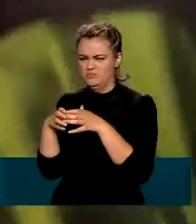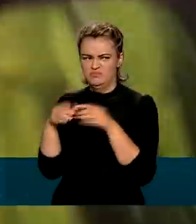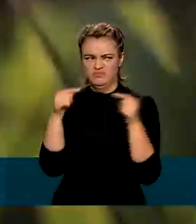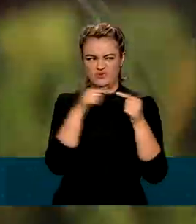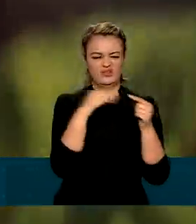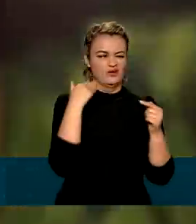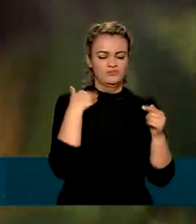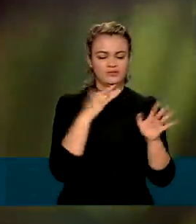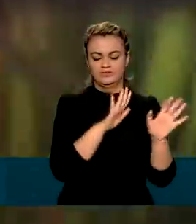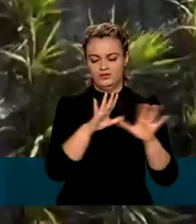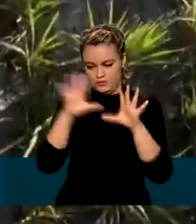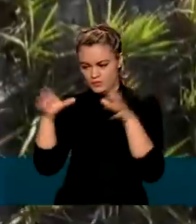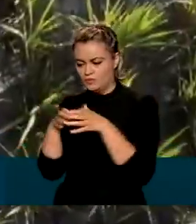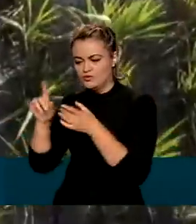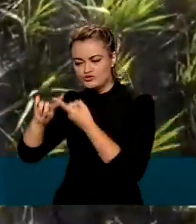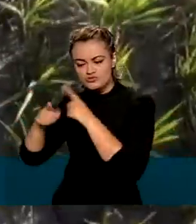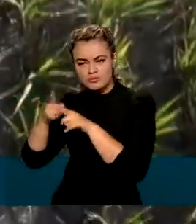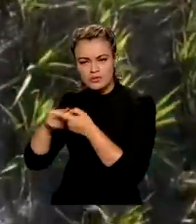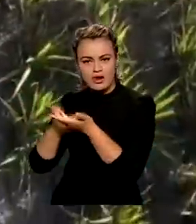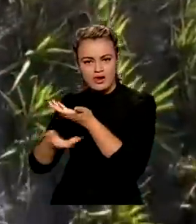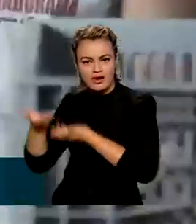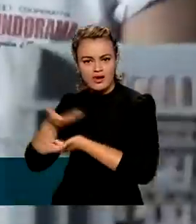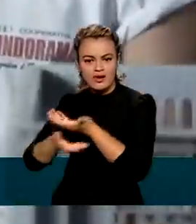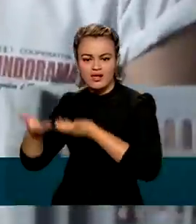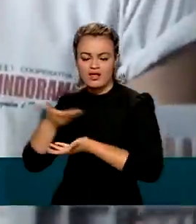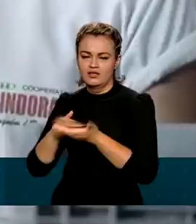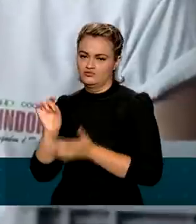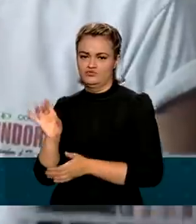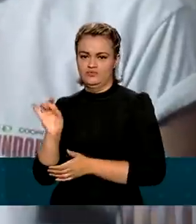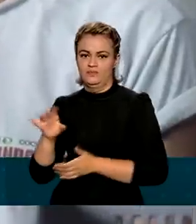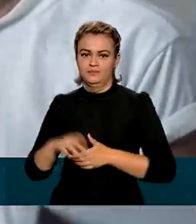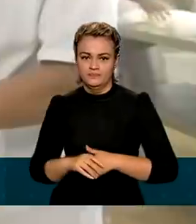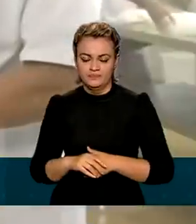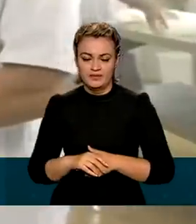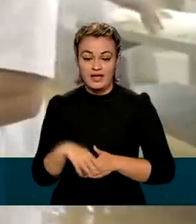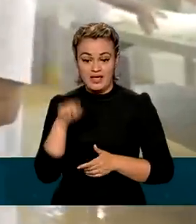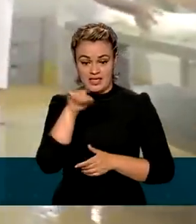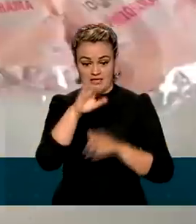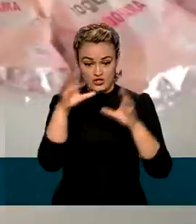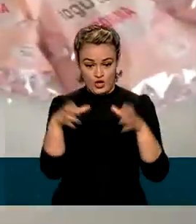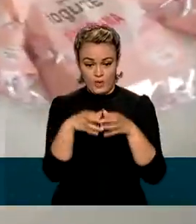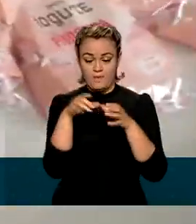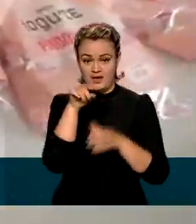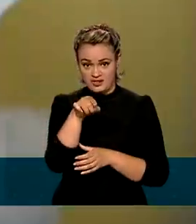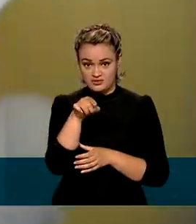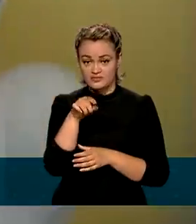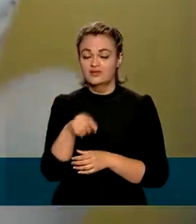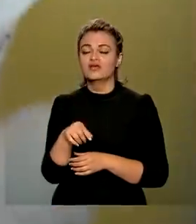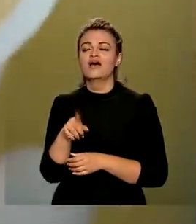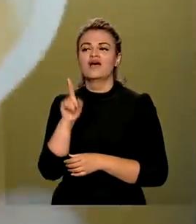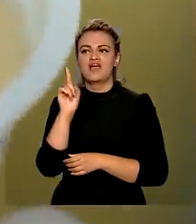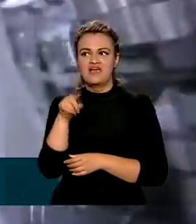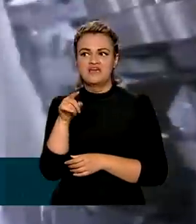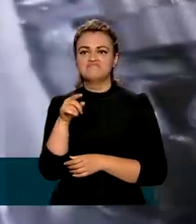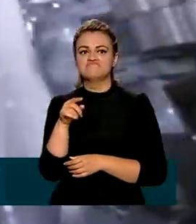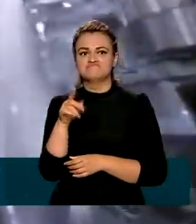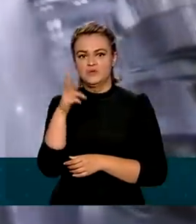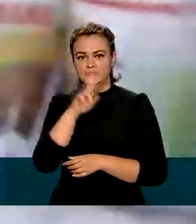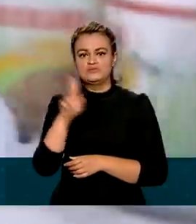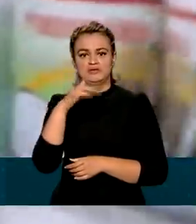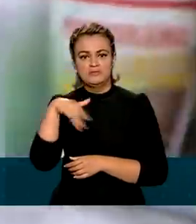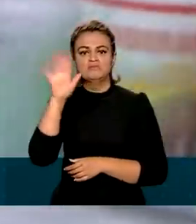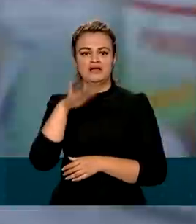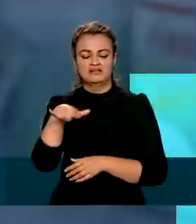lucrativos com o objetivo de oferecer crédito a seus associados. As cooperativas de crédito têm ganhado cada vez mais espaço